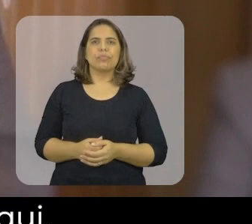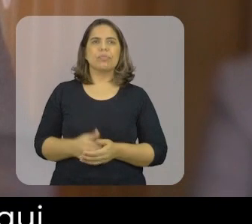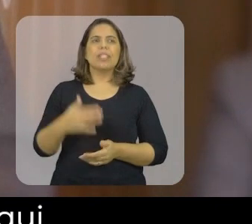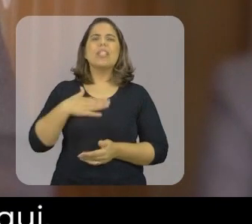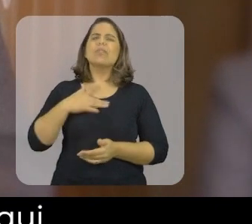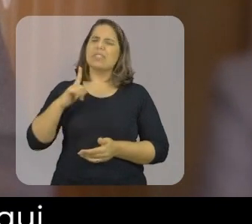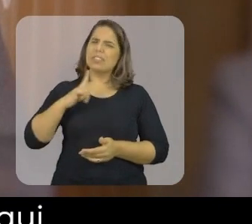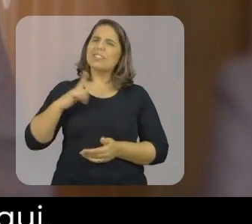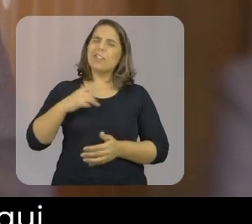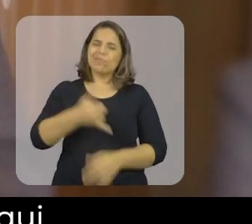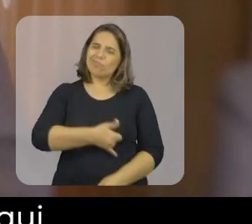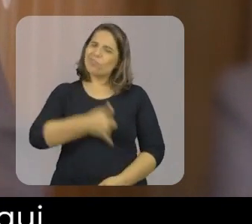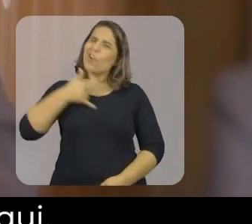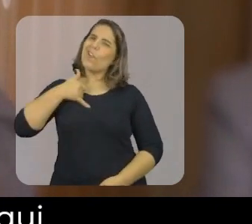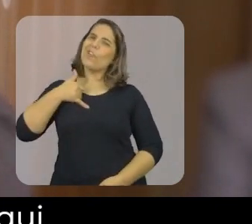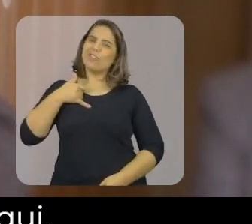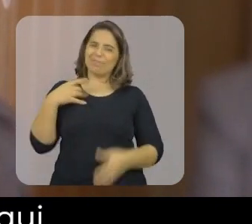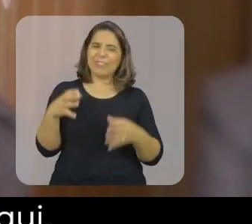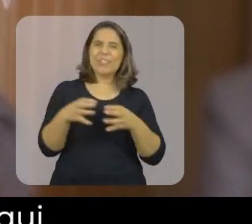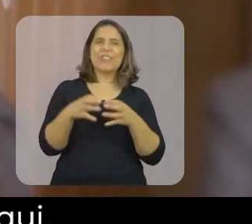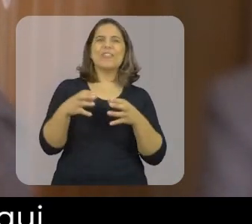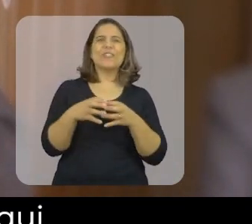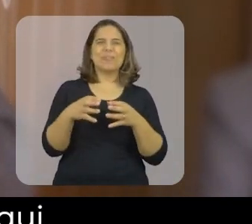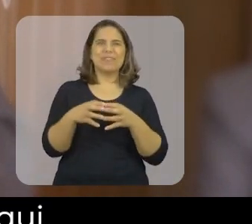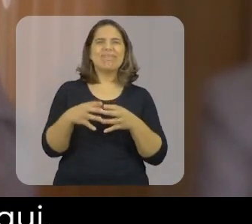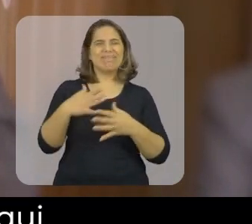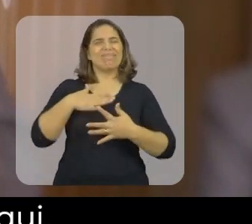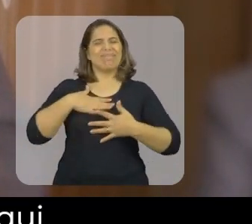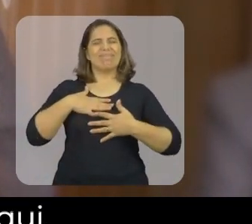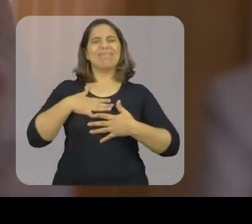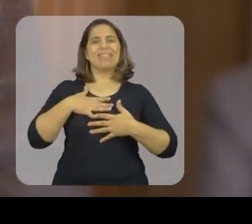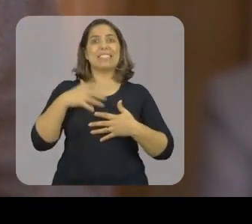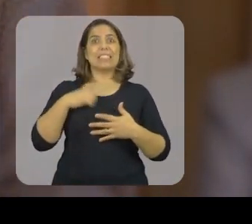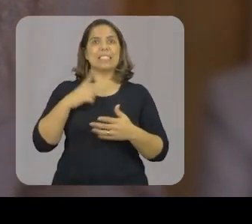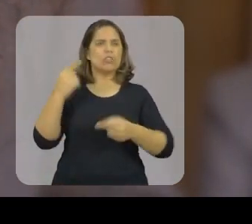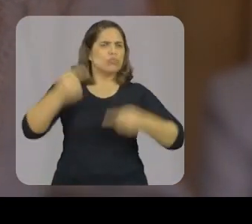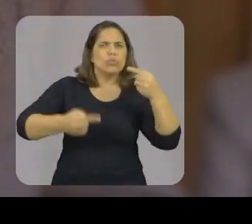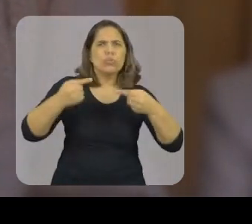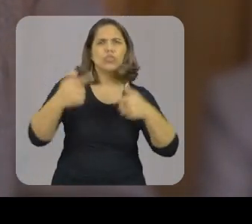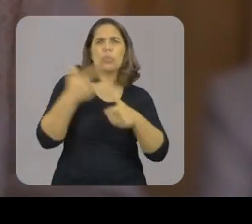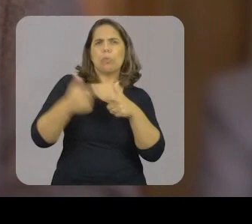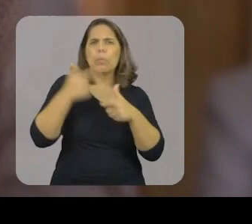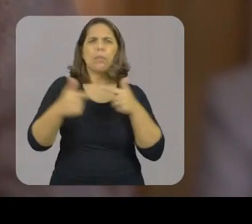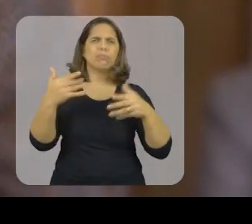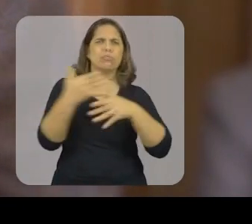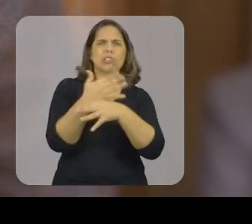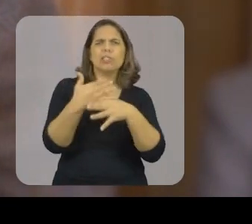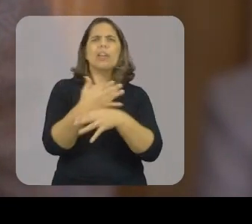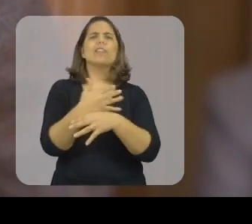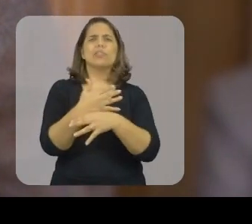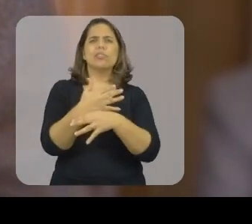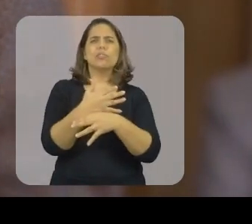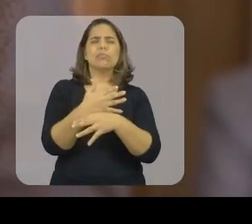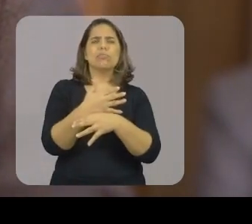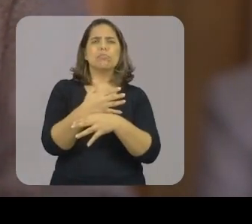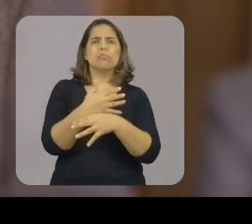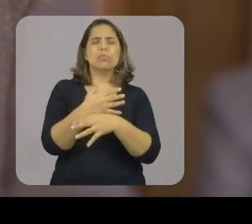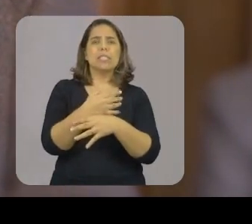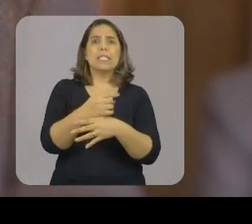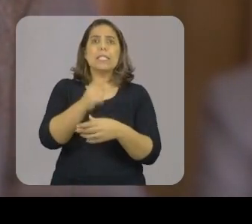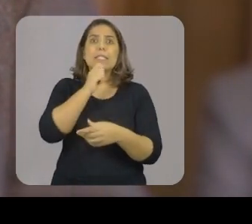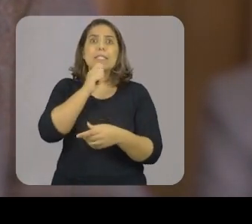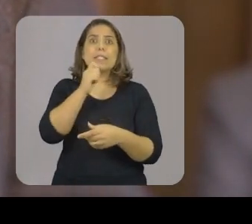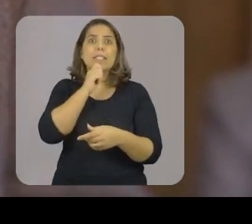tenho muita honra de ter participado desse grupo aqui, de ter discutido os problemas da cidade, sem